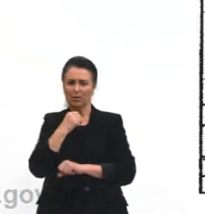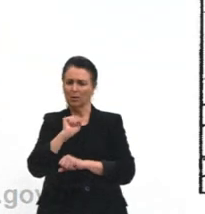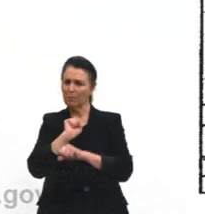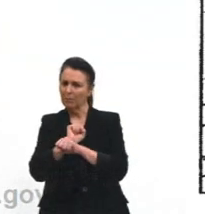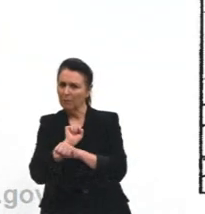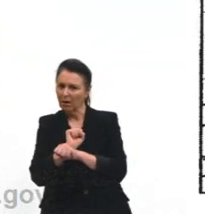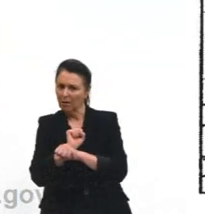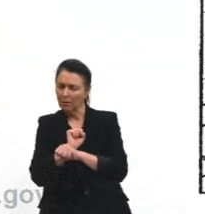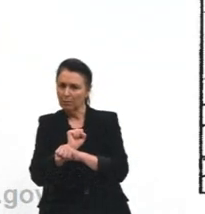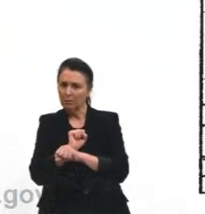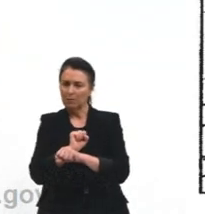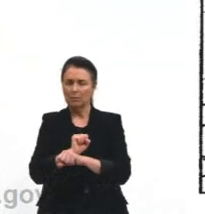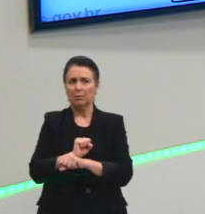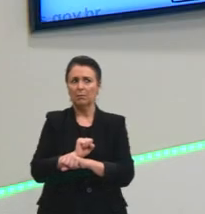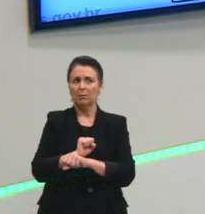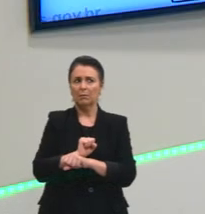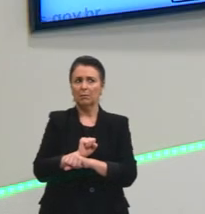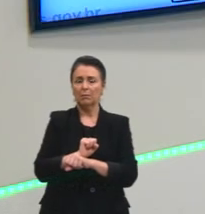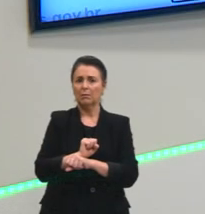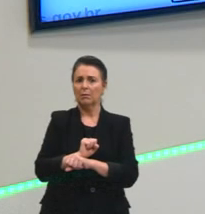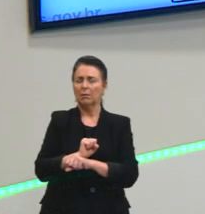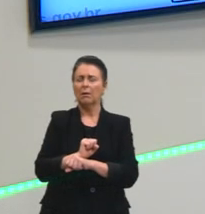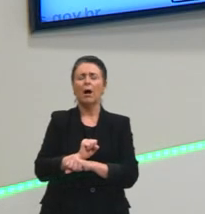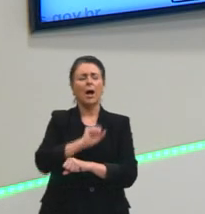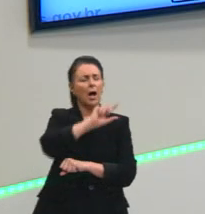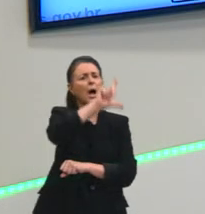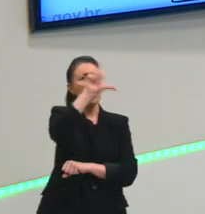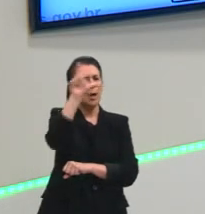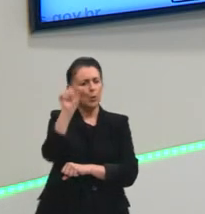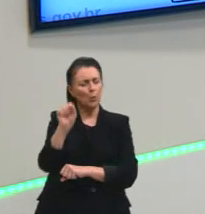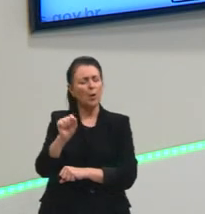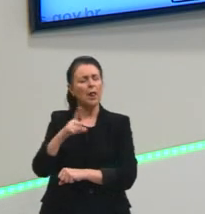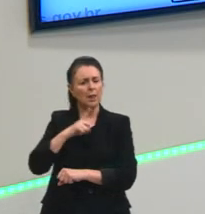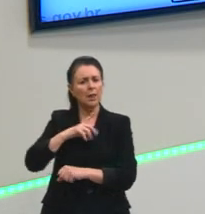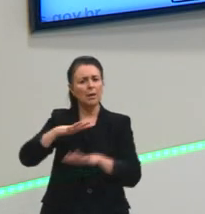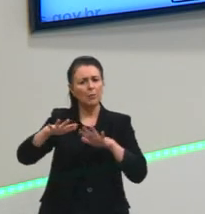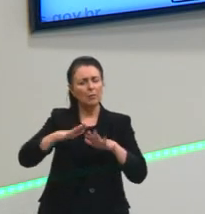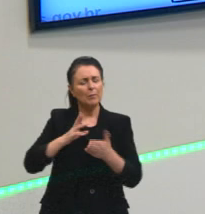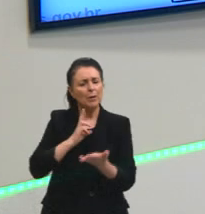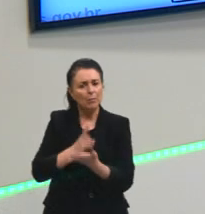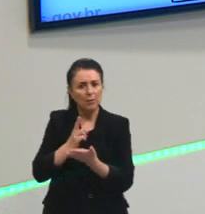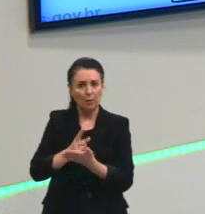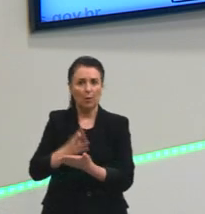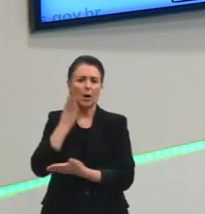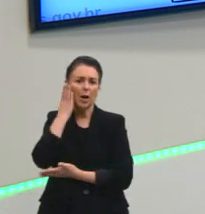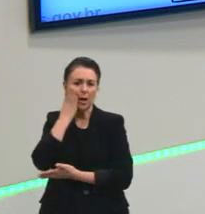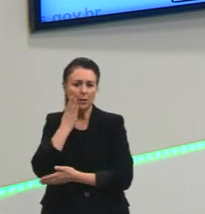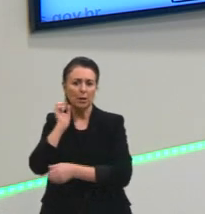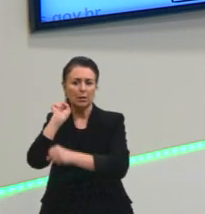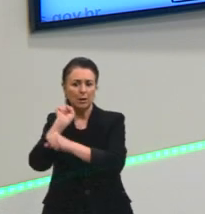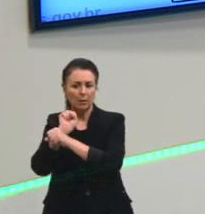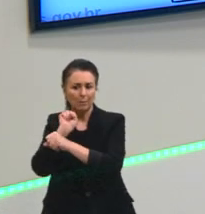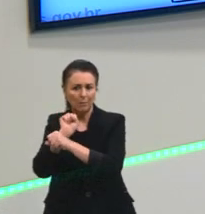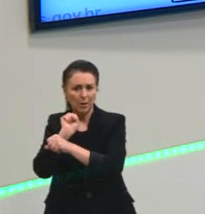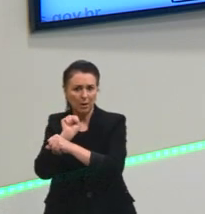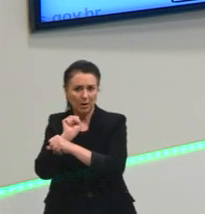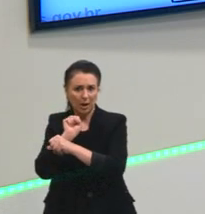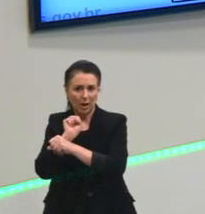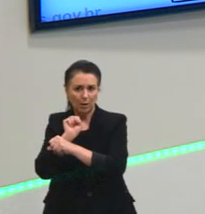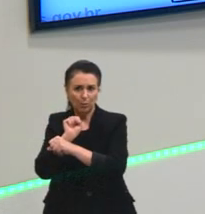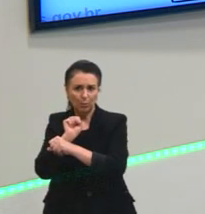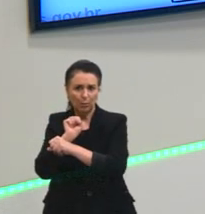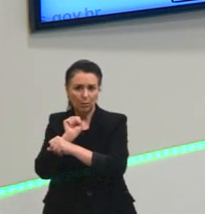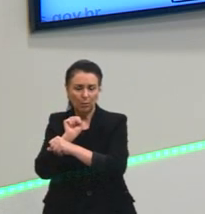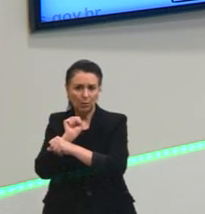A gente sabe que a lua está em movimento, sim, mesmo que o Cascão esteja parado em qualquer situação, ele não vai estar em